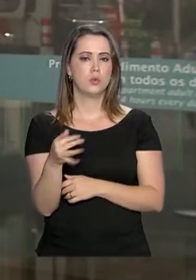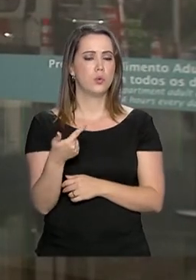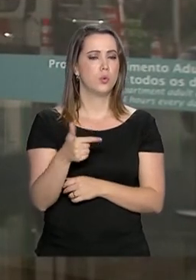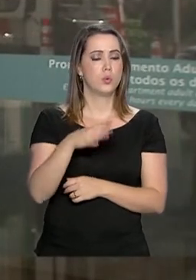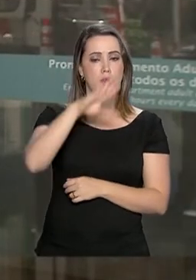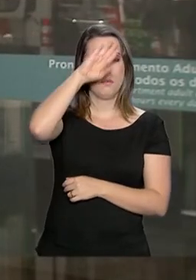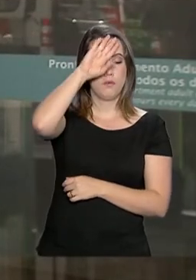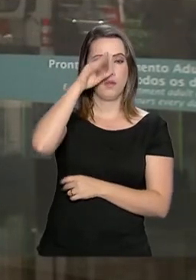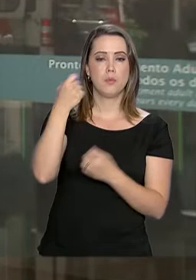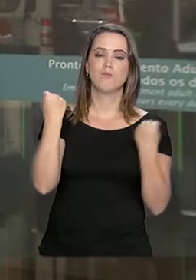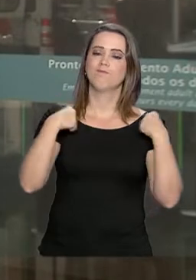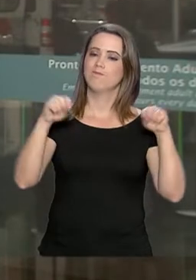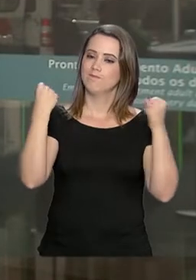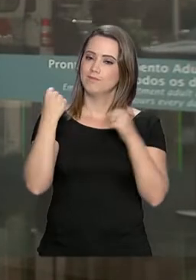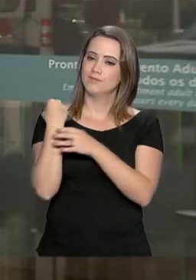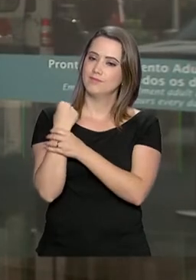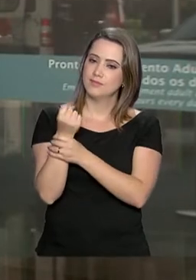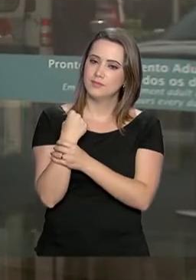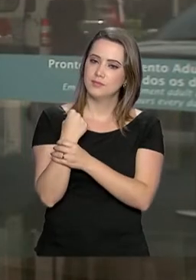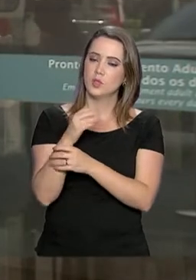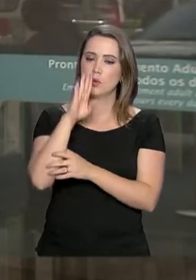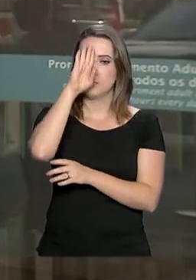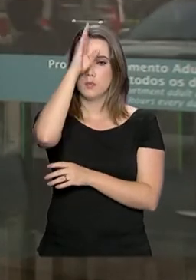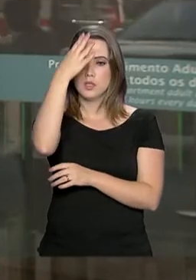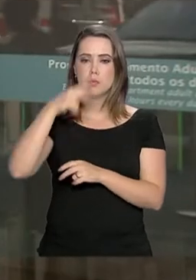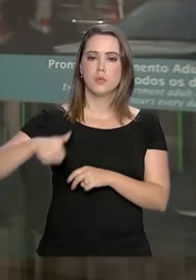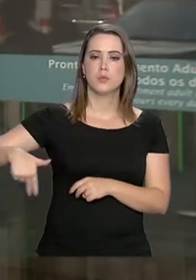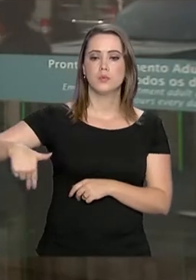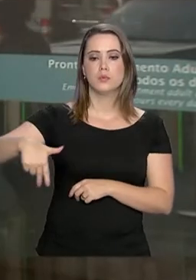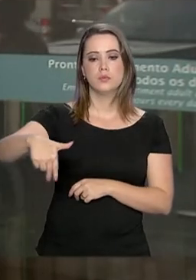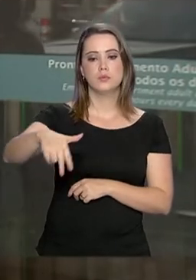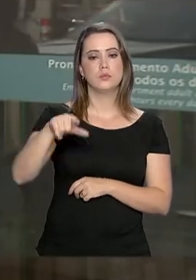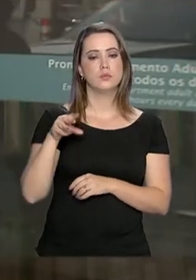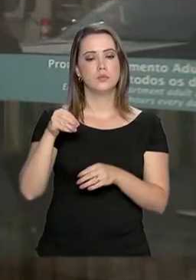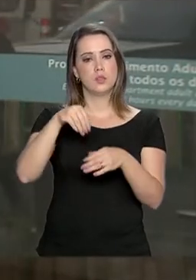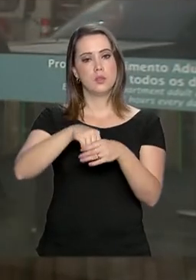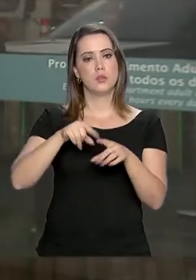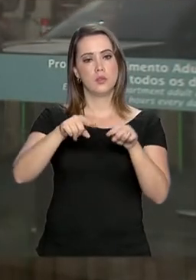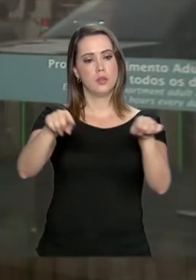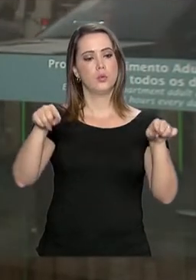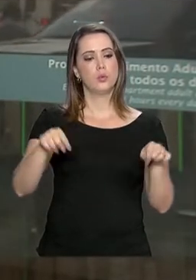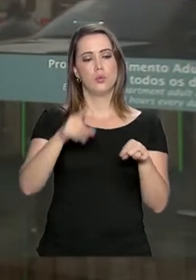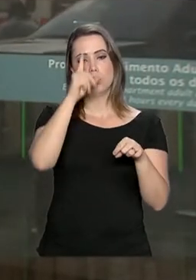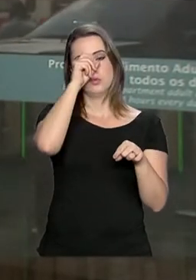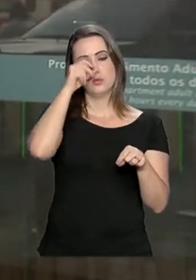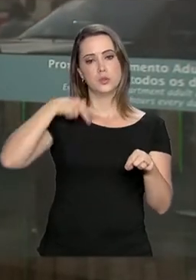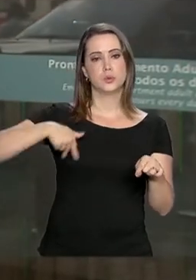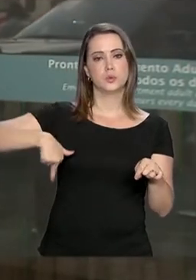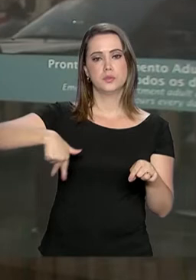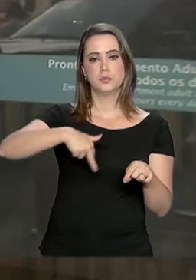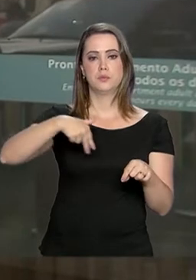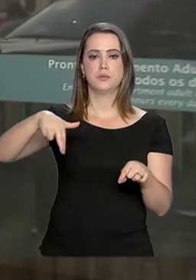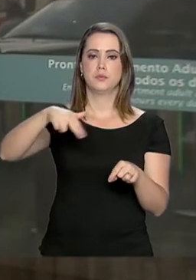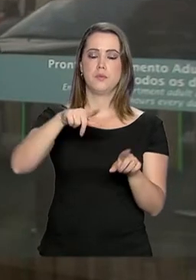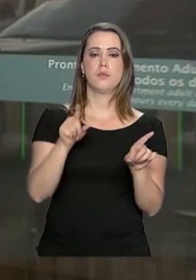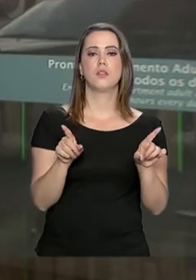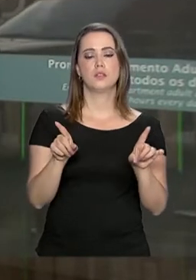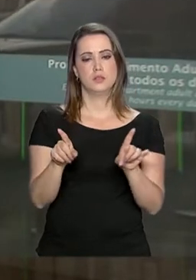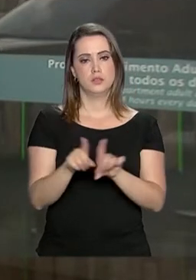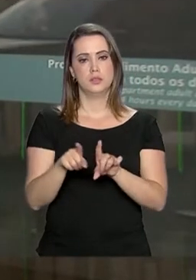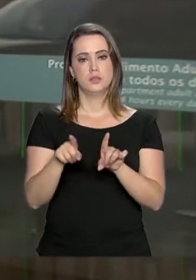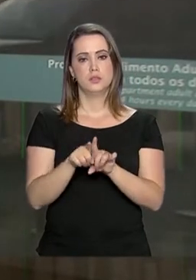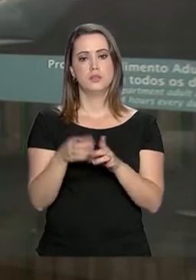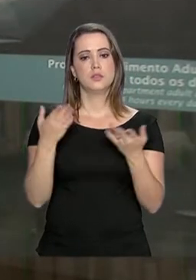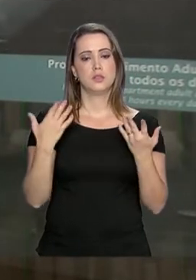febre, fazendo exercícios de fisioterapia, principalmente caminhadas dentro do hospital, aqui pelos corredores e também